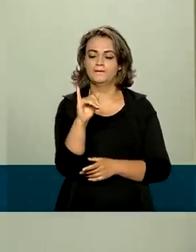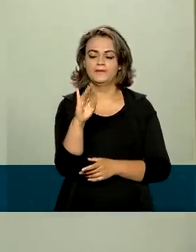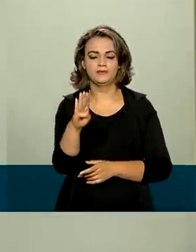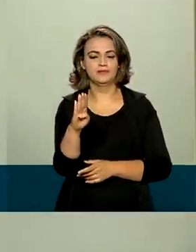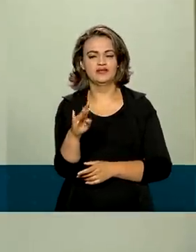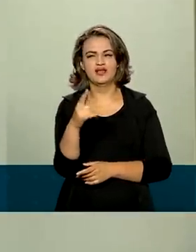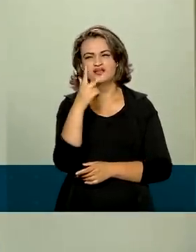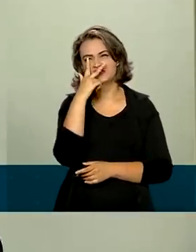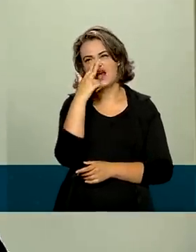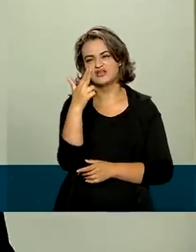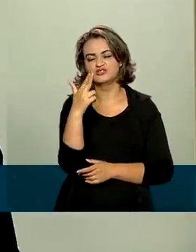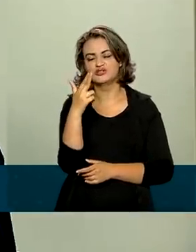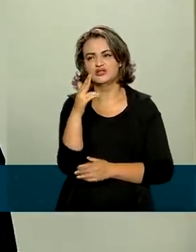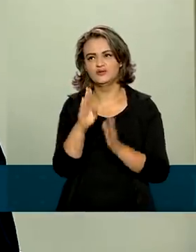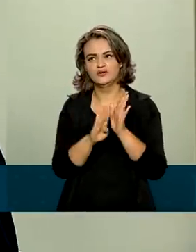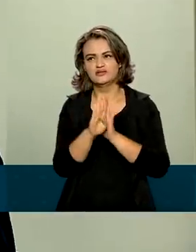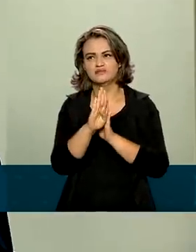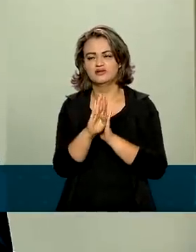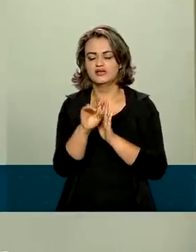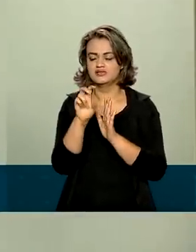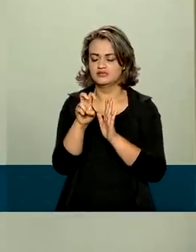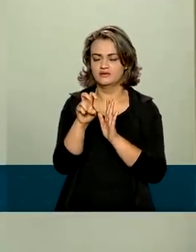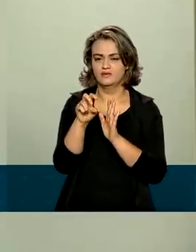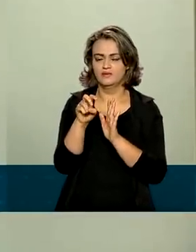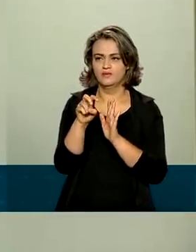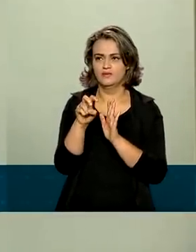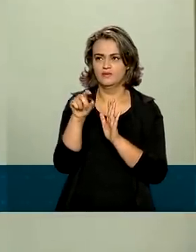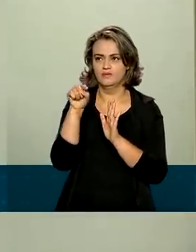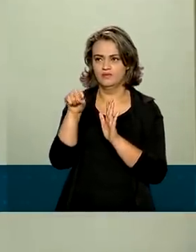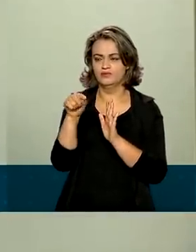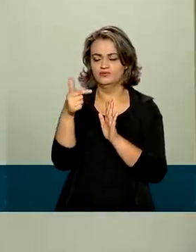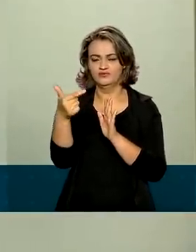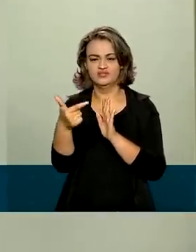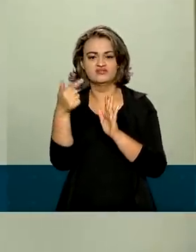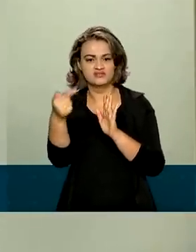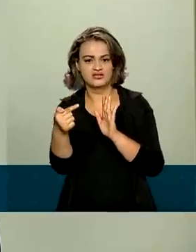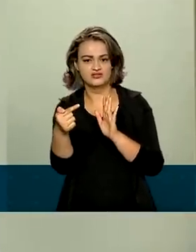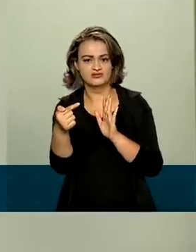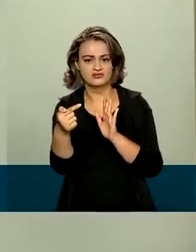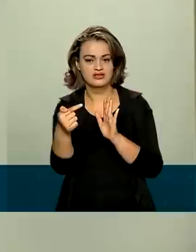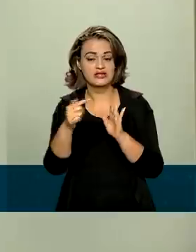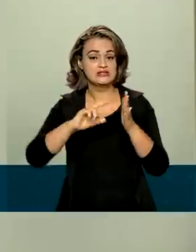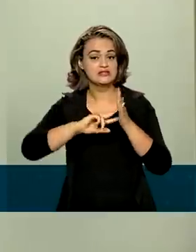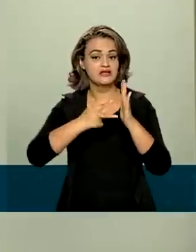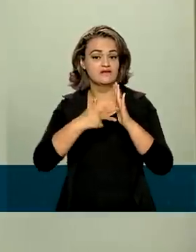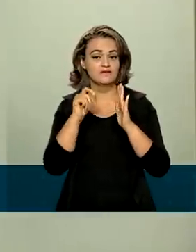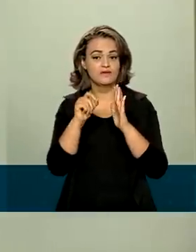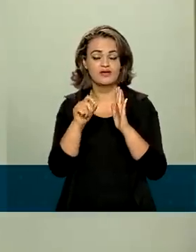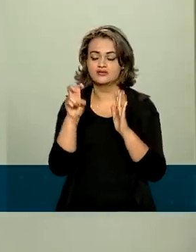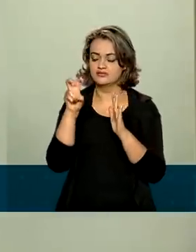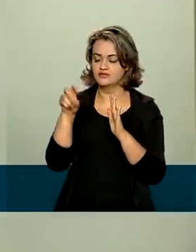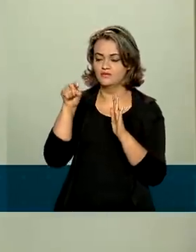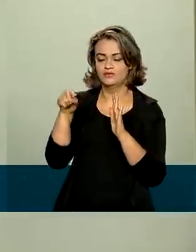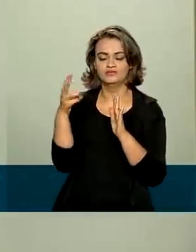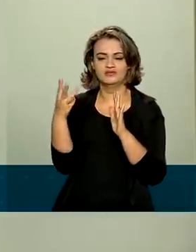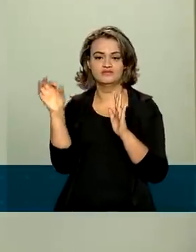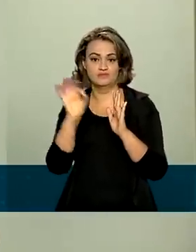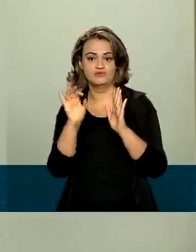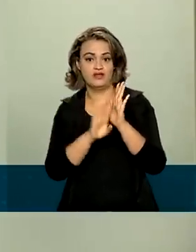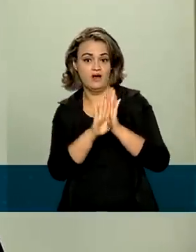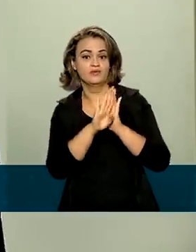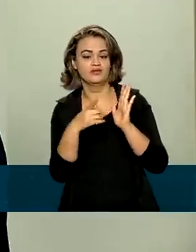expectativa de crescimento subiu de 5,26% para 5,27%, ou seja, praticamente 5,3%.